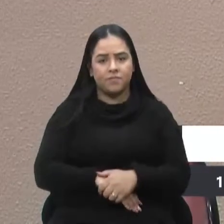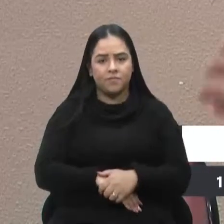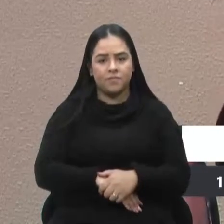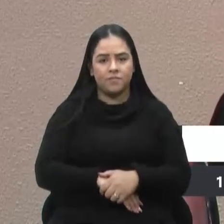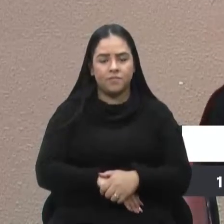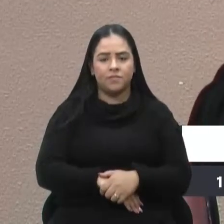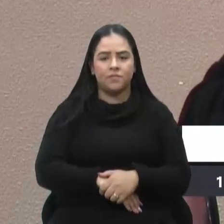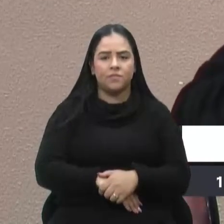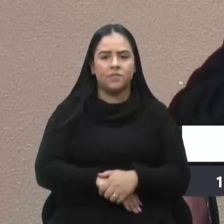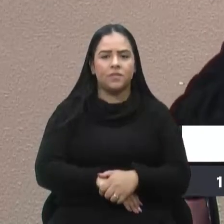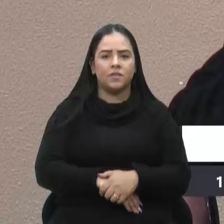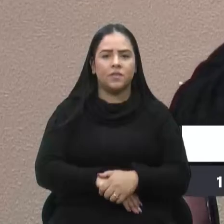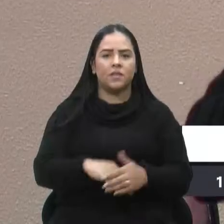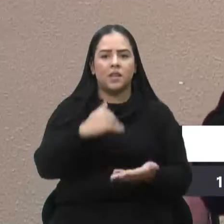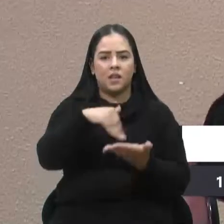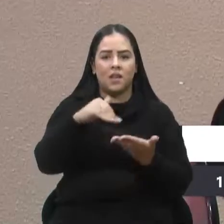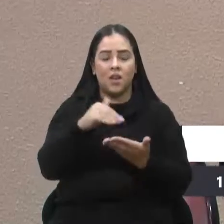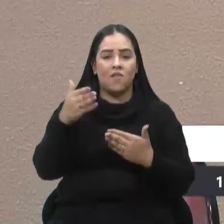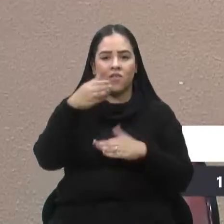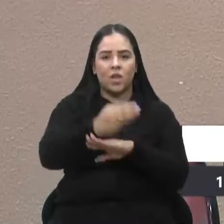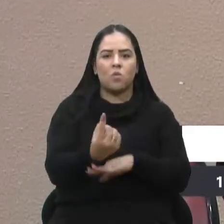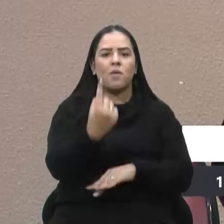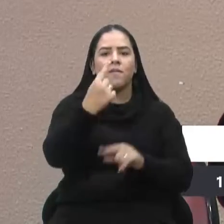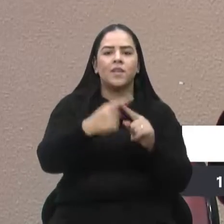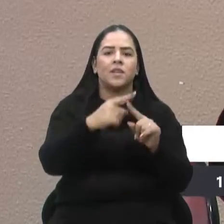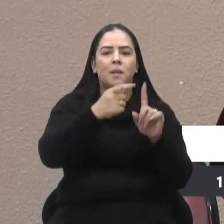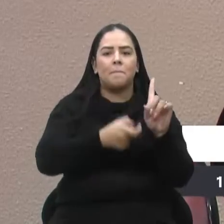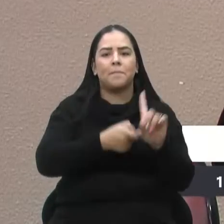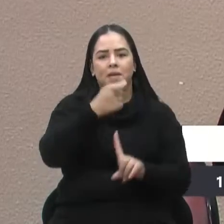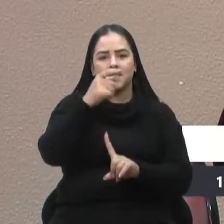Aí a secretária vem aqui uma vez por mês.